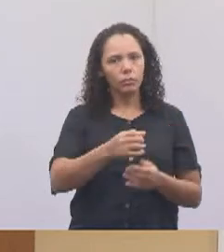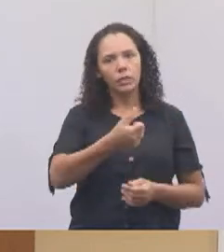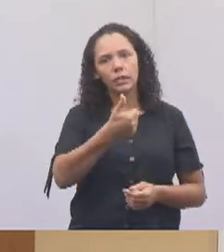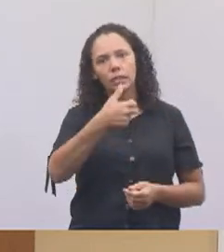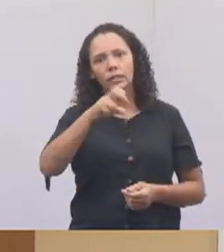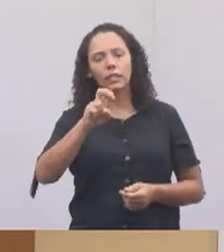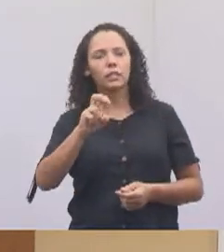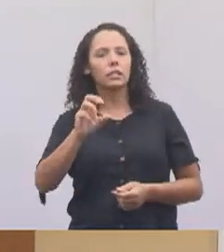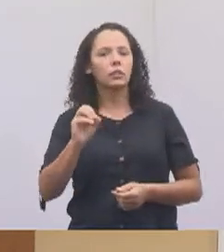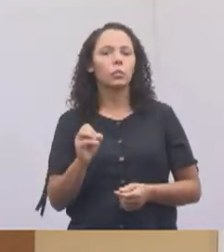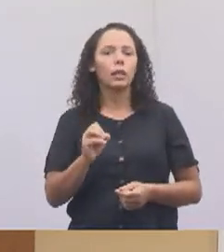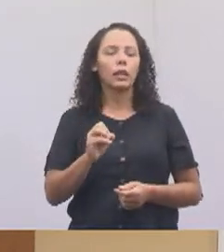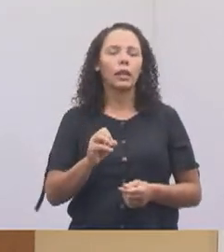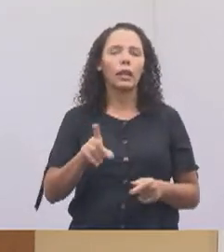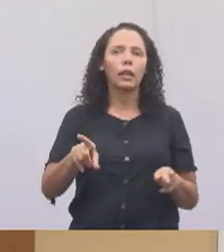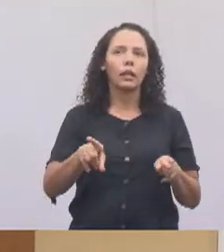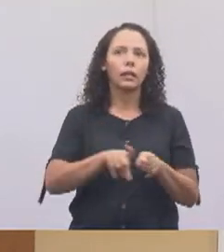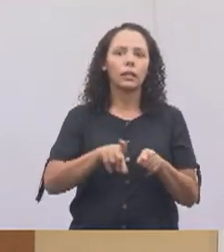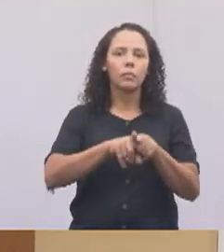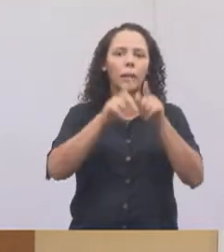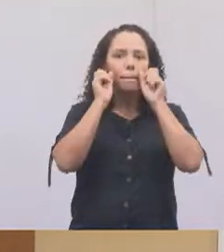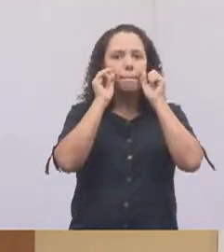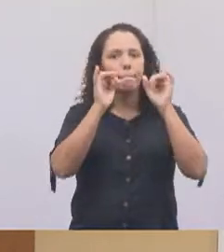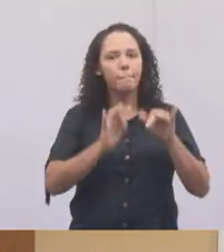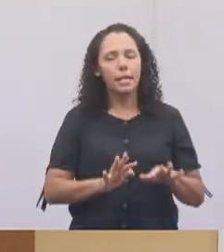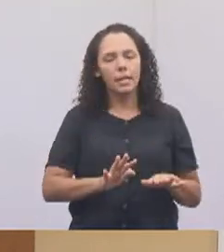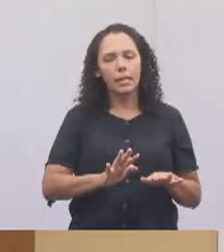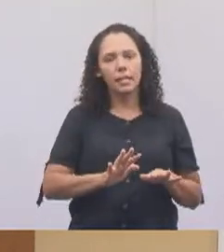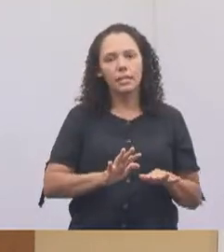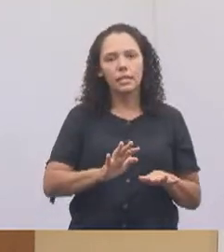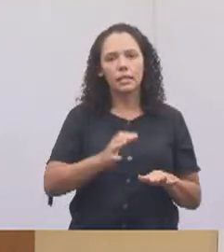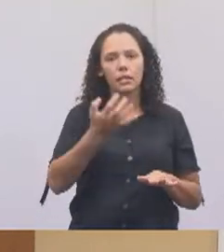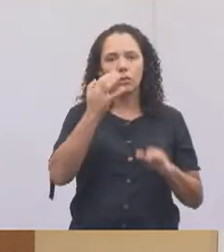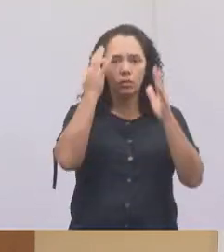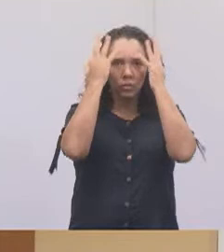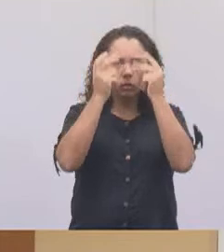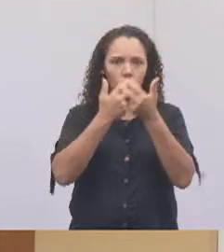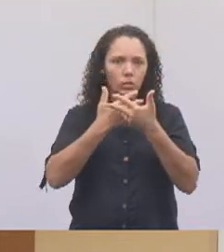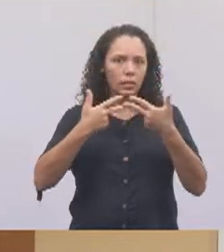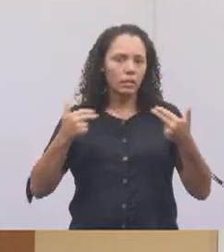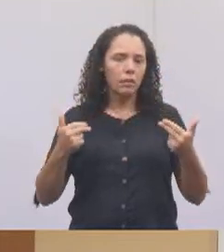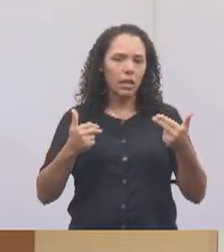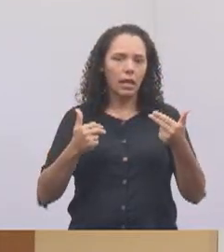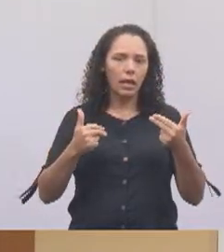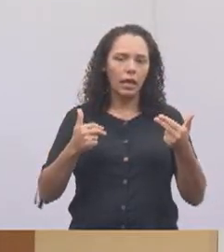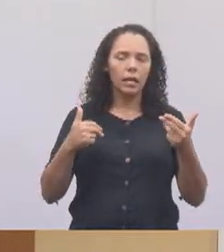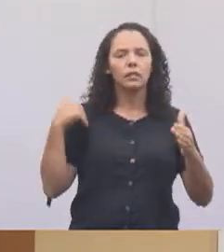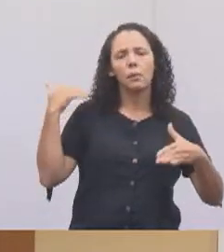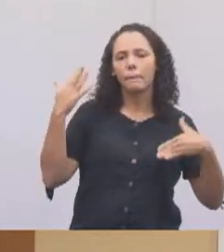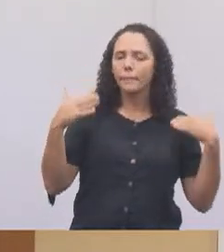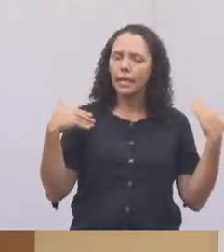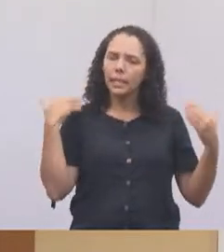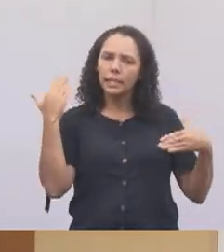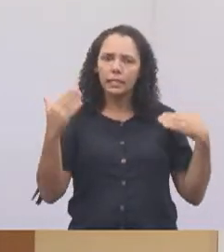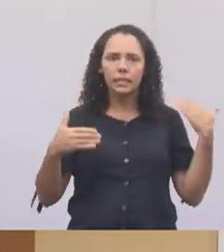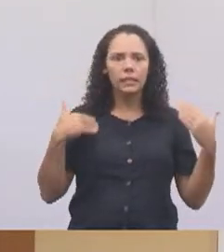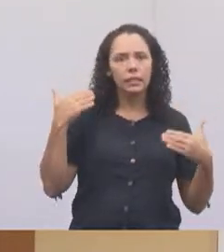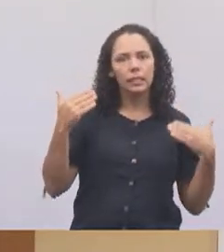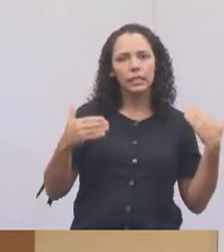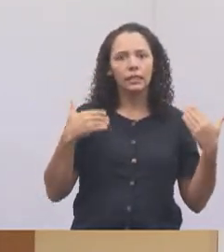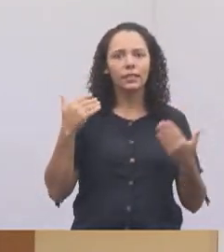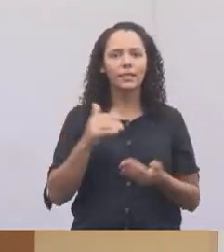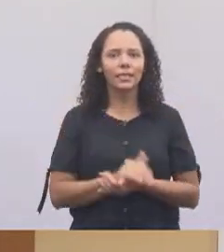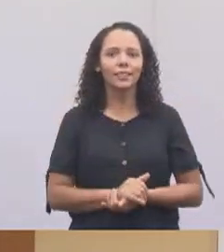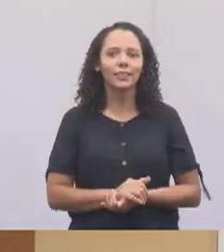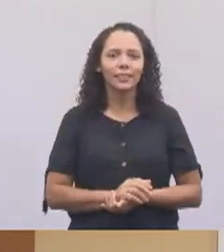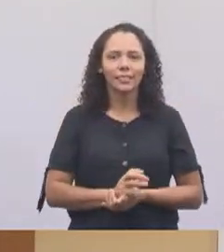bênção dos animais, vai ter o passeio com os animais, vai ter concurso dos animais, vai ter um café da manhã, nós vamos começar com o café da